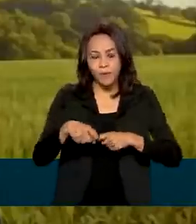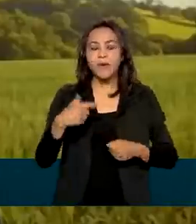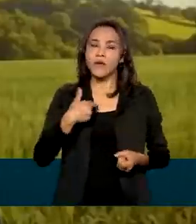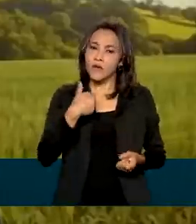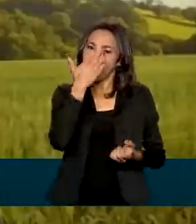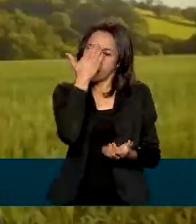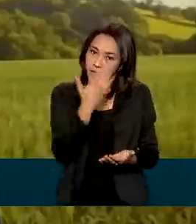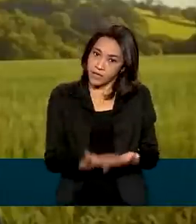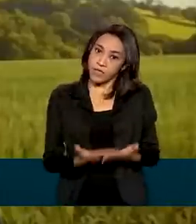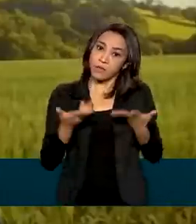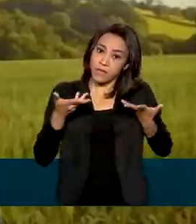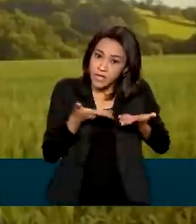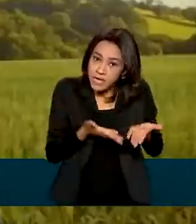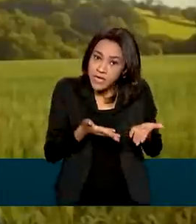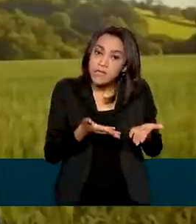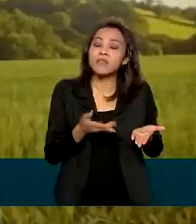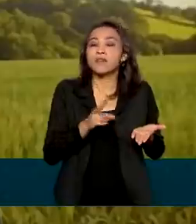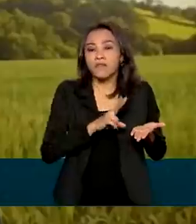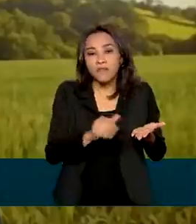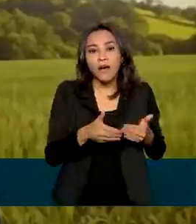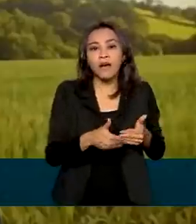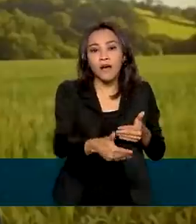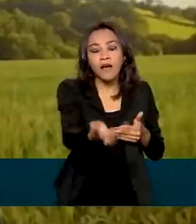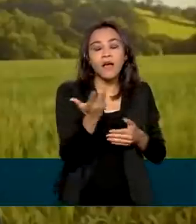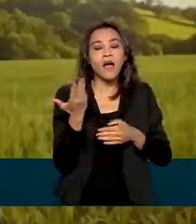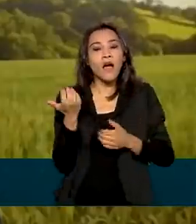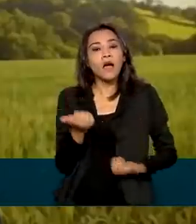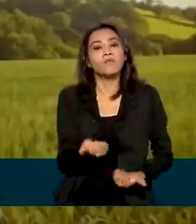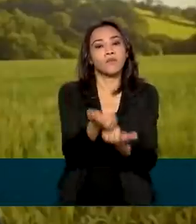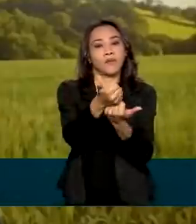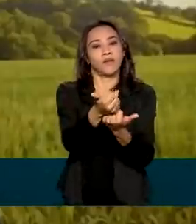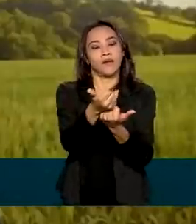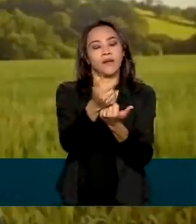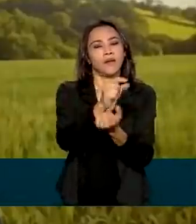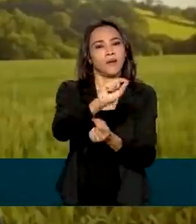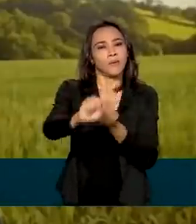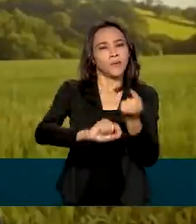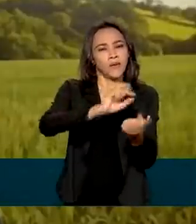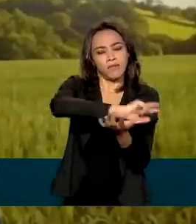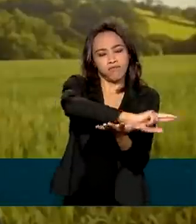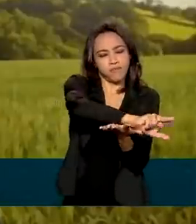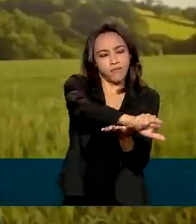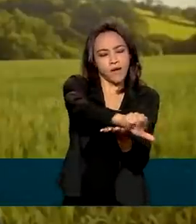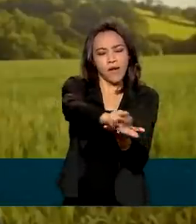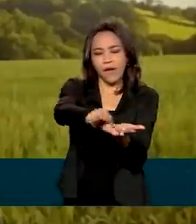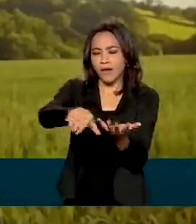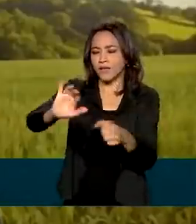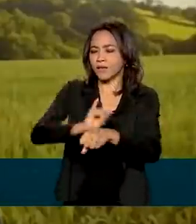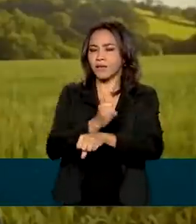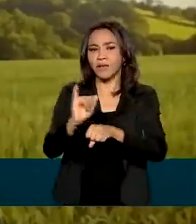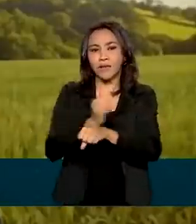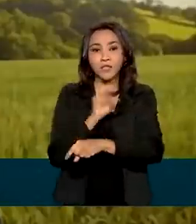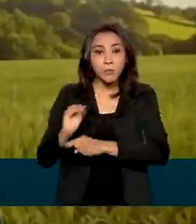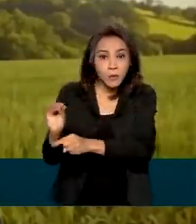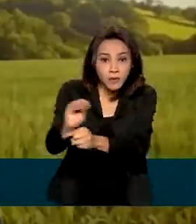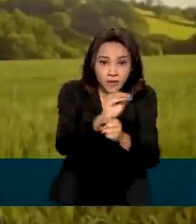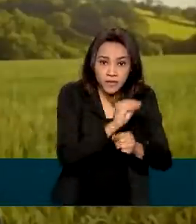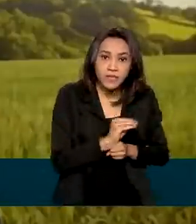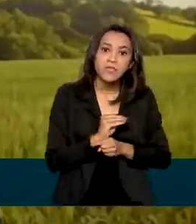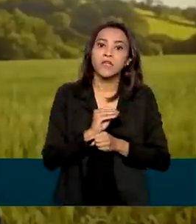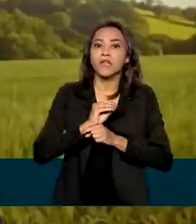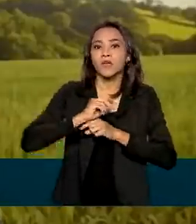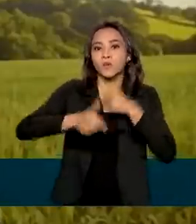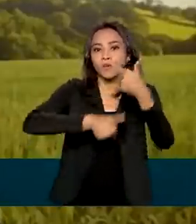o seguro paramétrico pode contribuir para aumentar o leque de opções para proteger as atividades